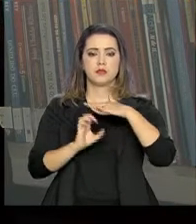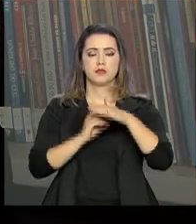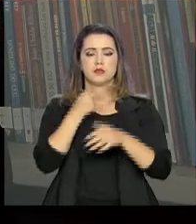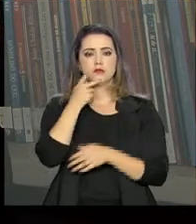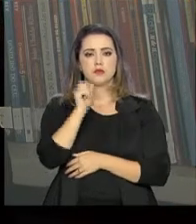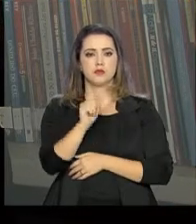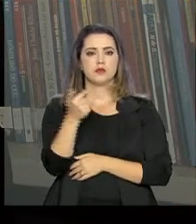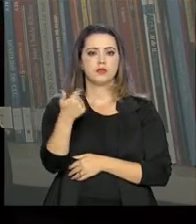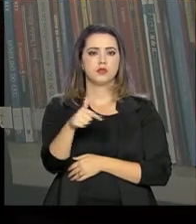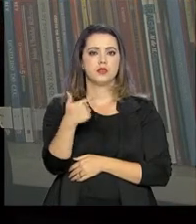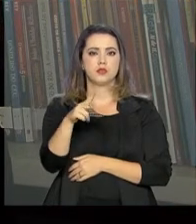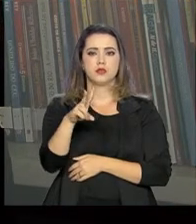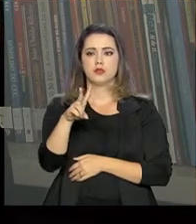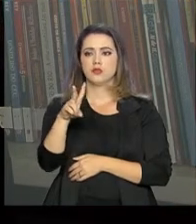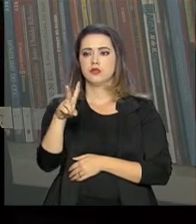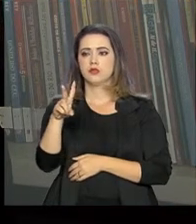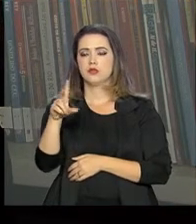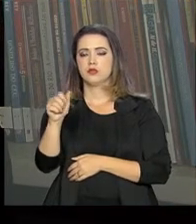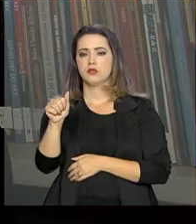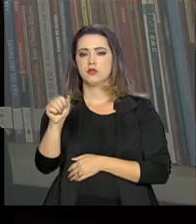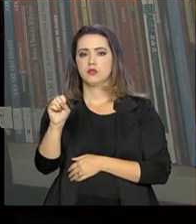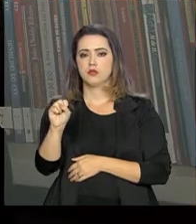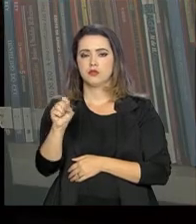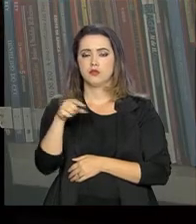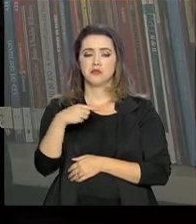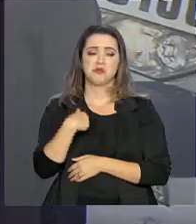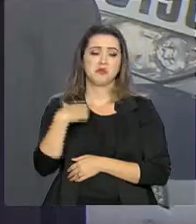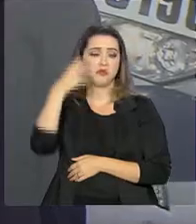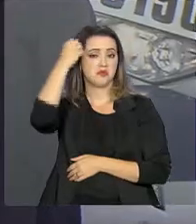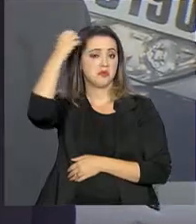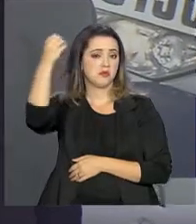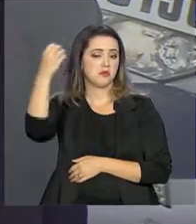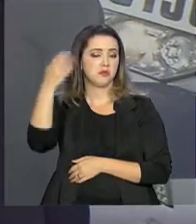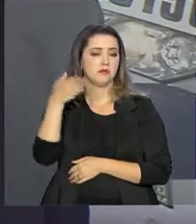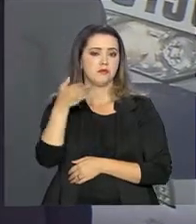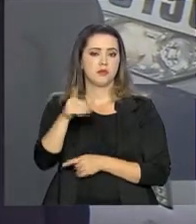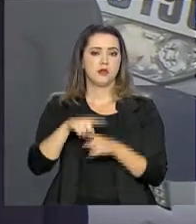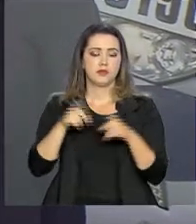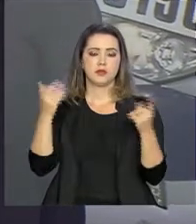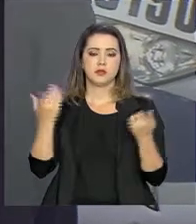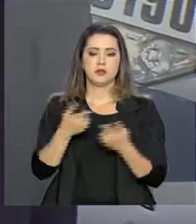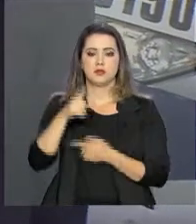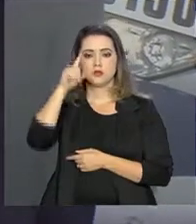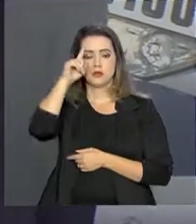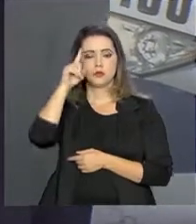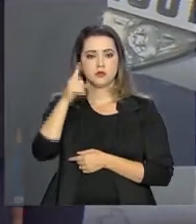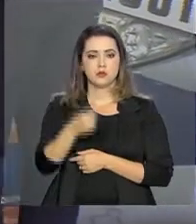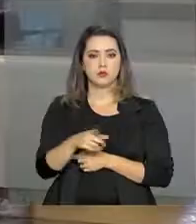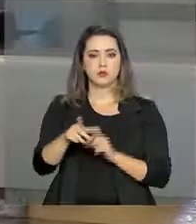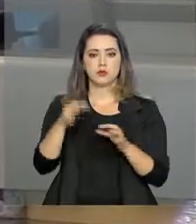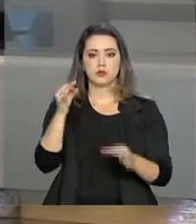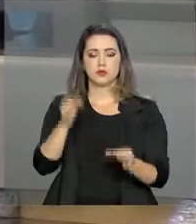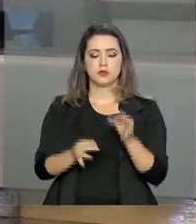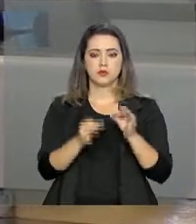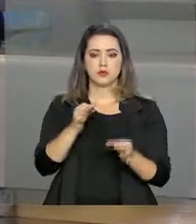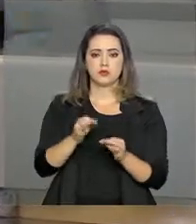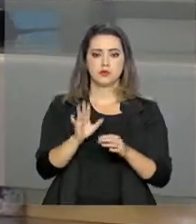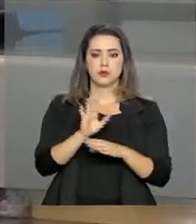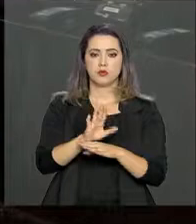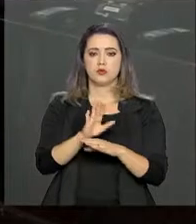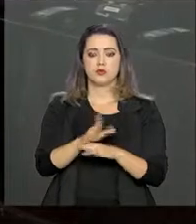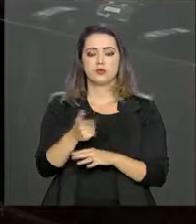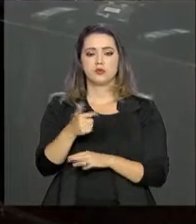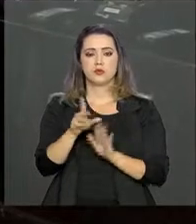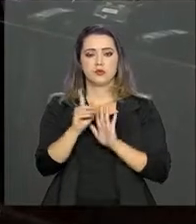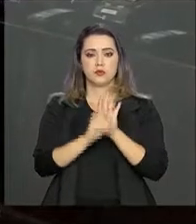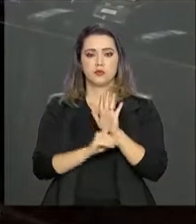vagas para eu viajar. Mas agora uma decisão judicial reforçou o direito.